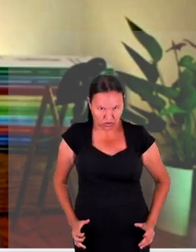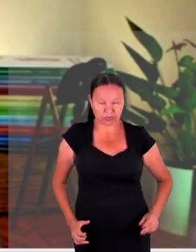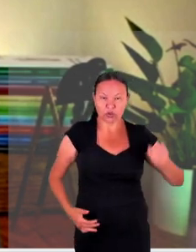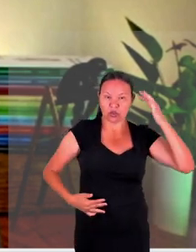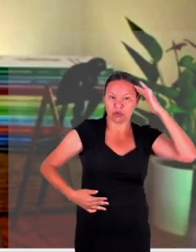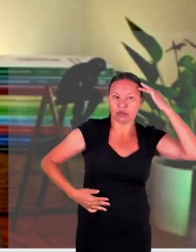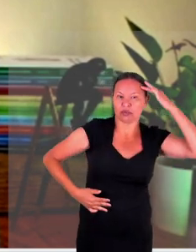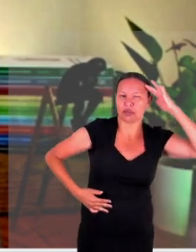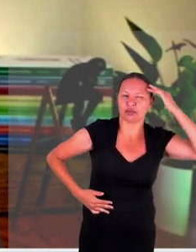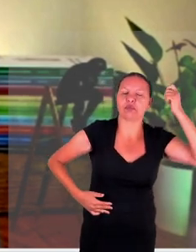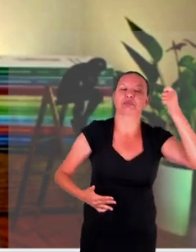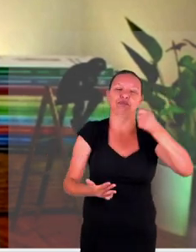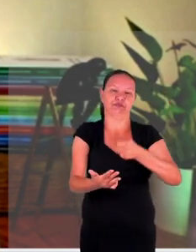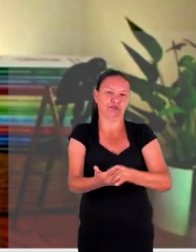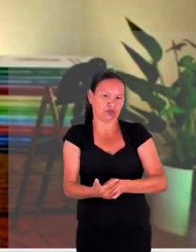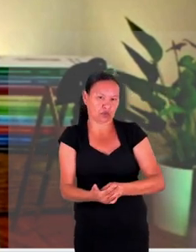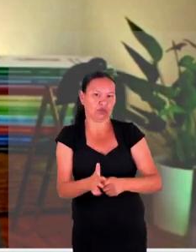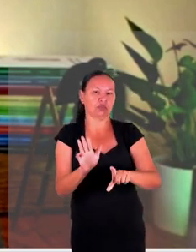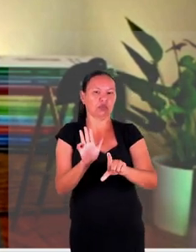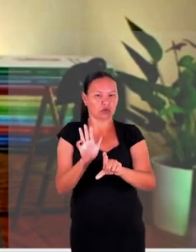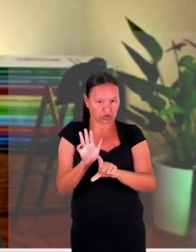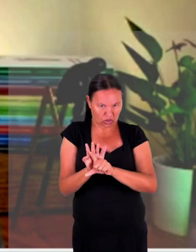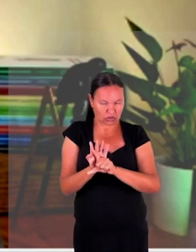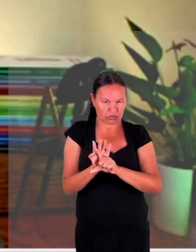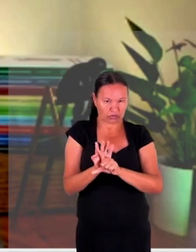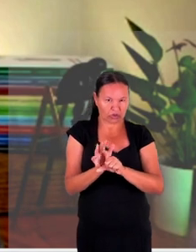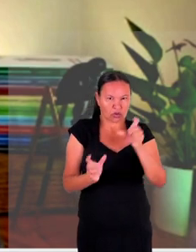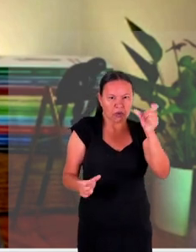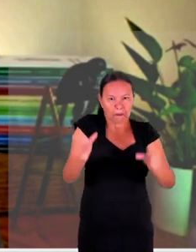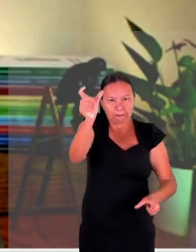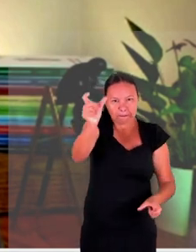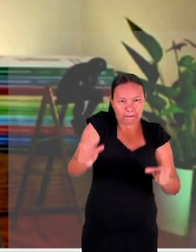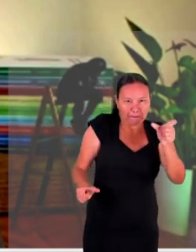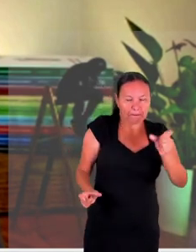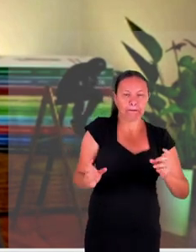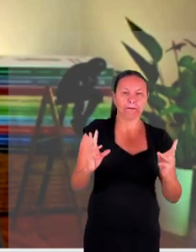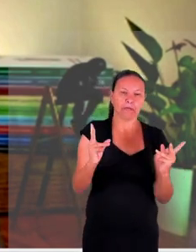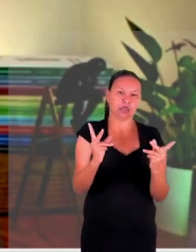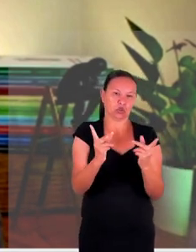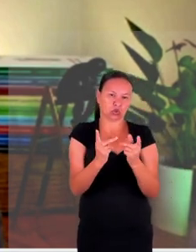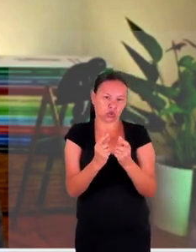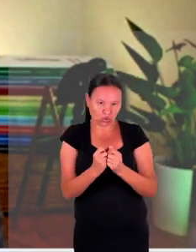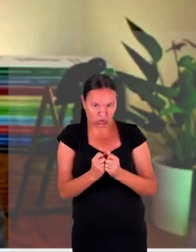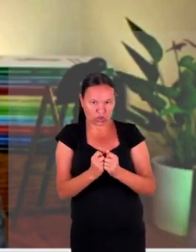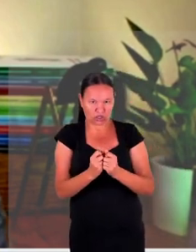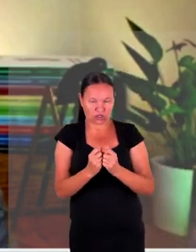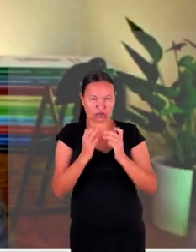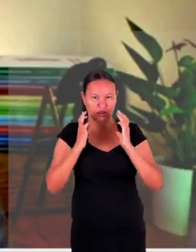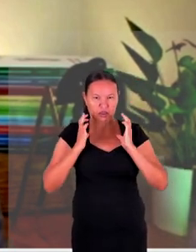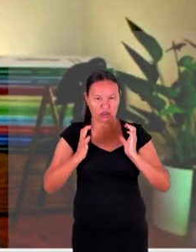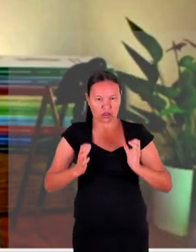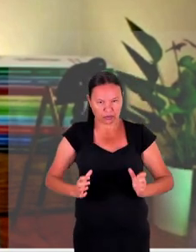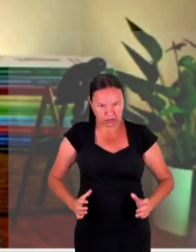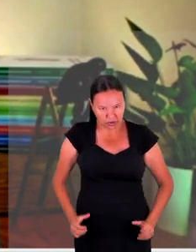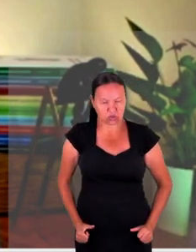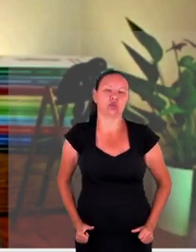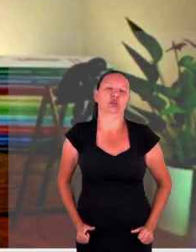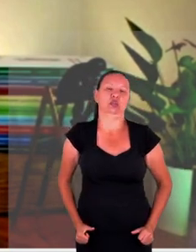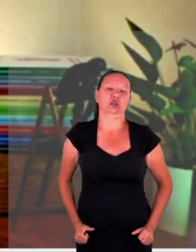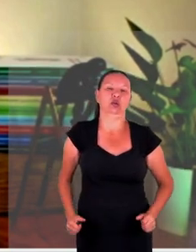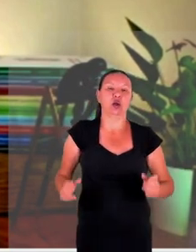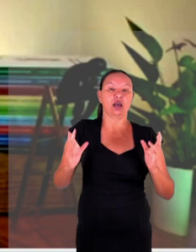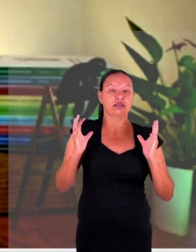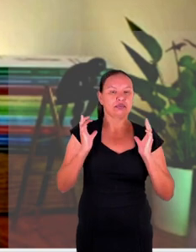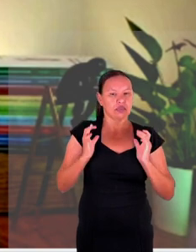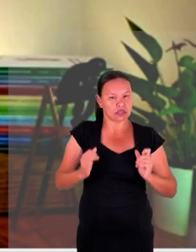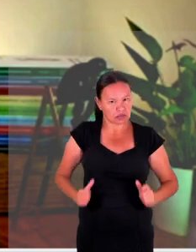foi afirmado os direitos são para todas as pessoas humanas a desumanização como consta do preâmbulo